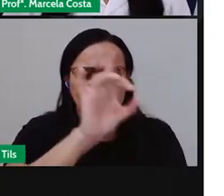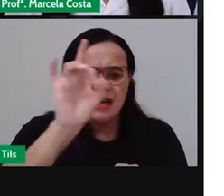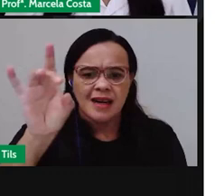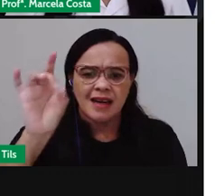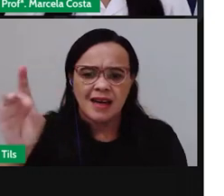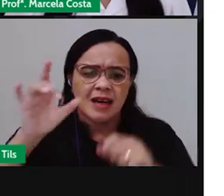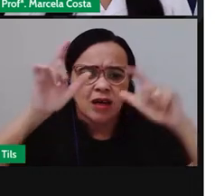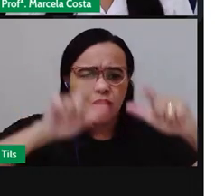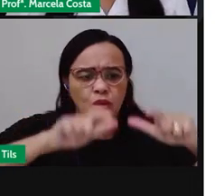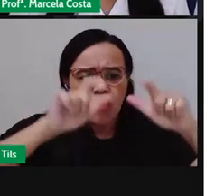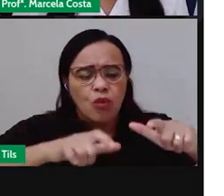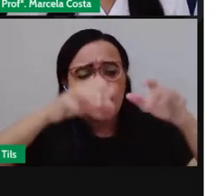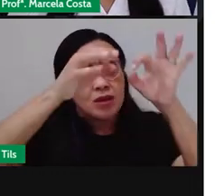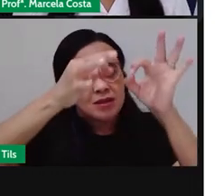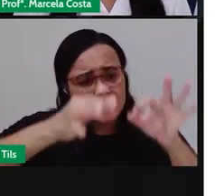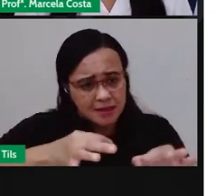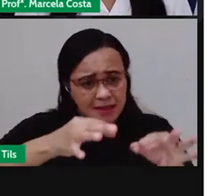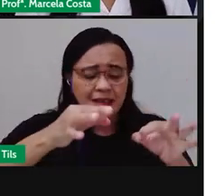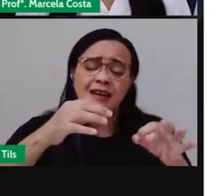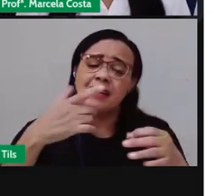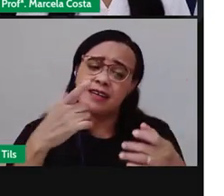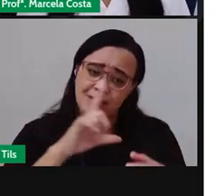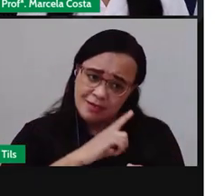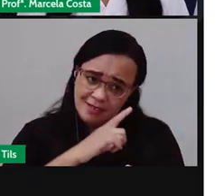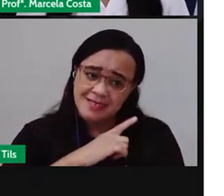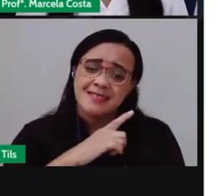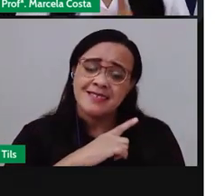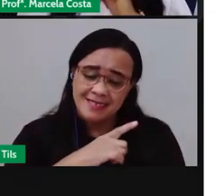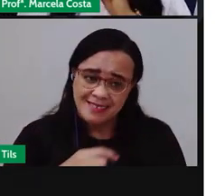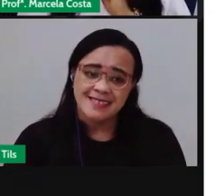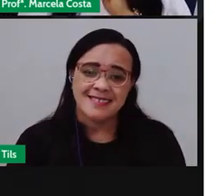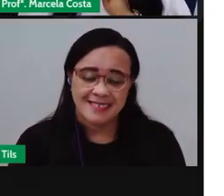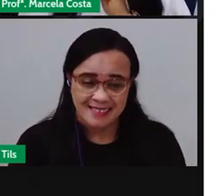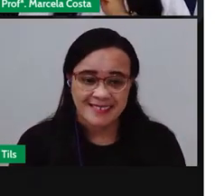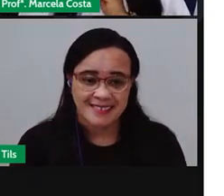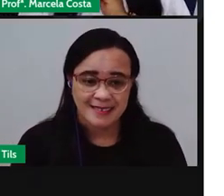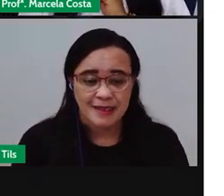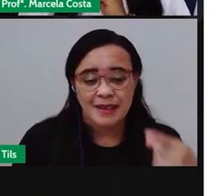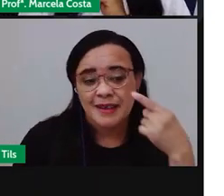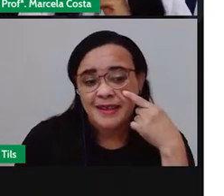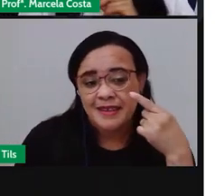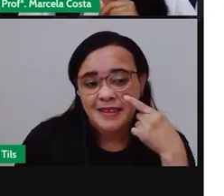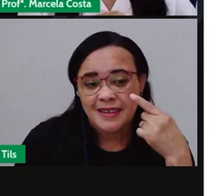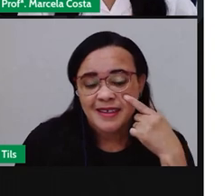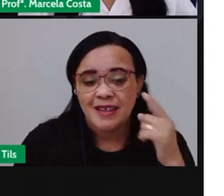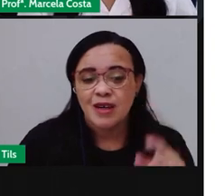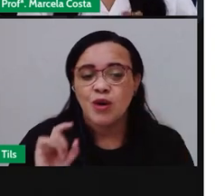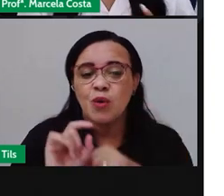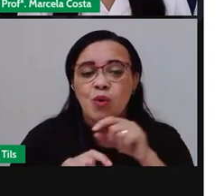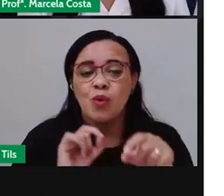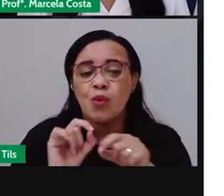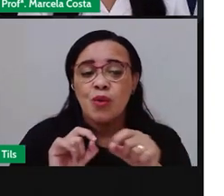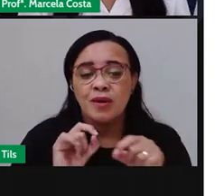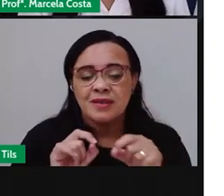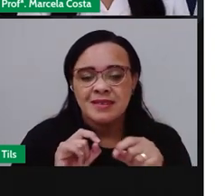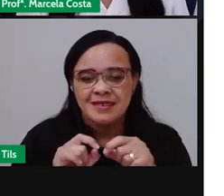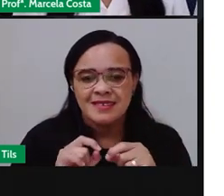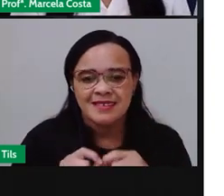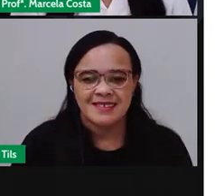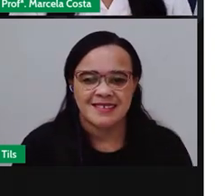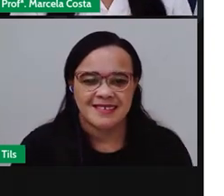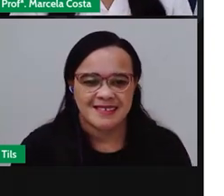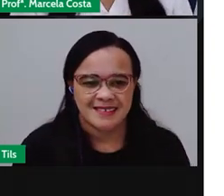novos materiais. agora vamos ver, crianças, uma ação